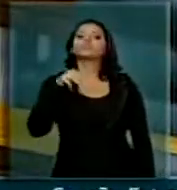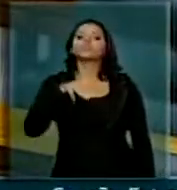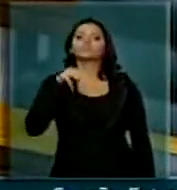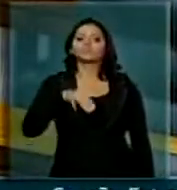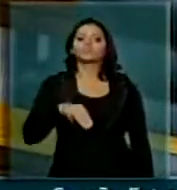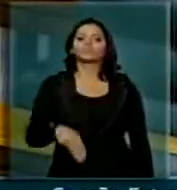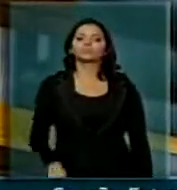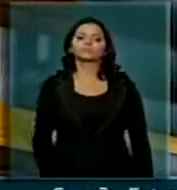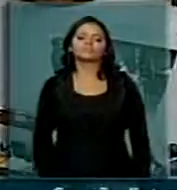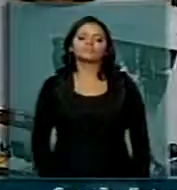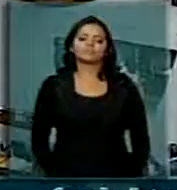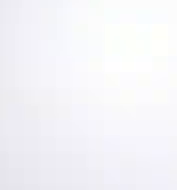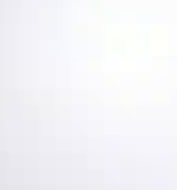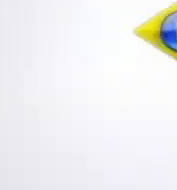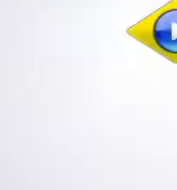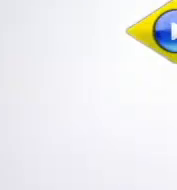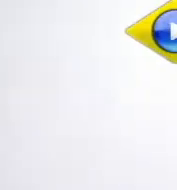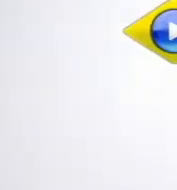cedido, presidente.